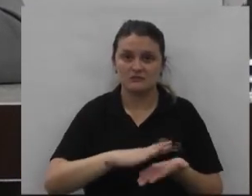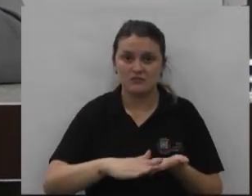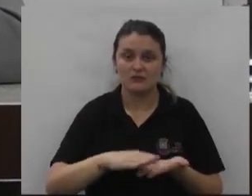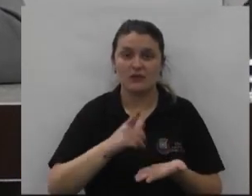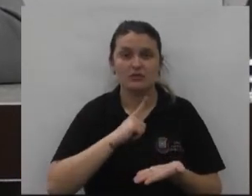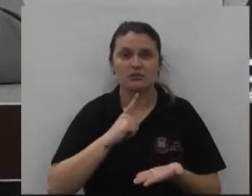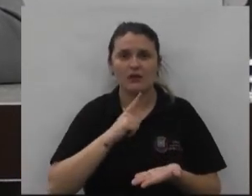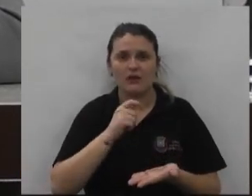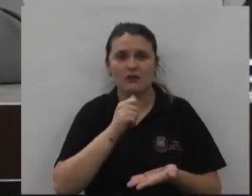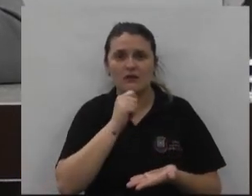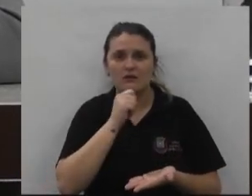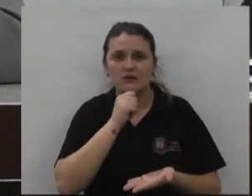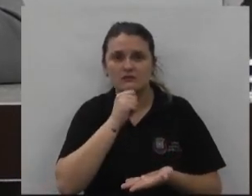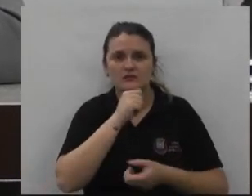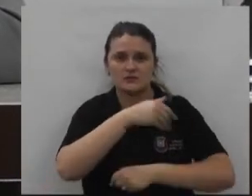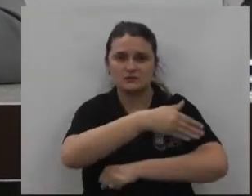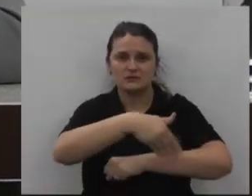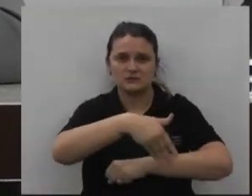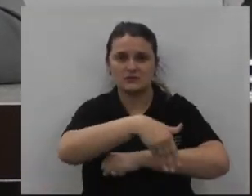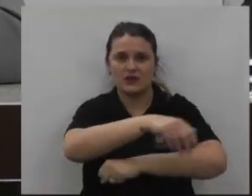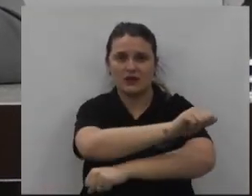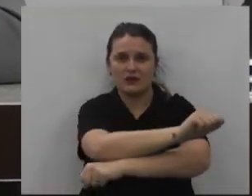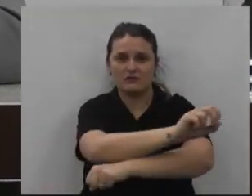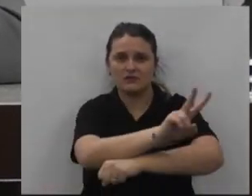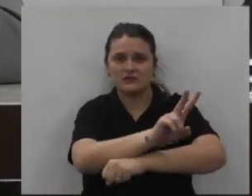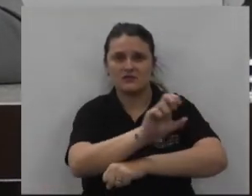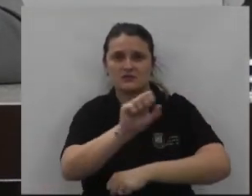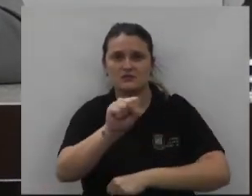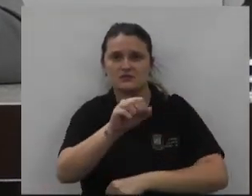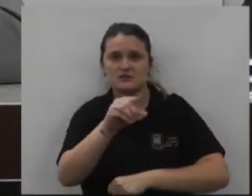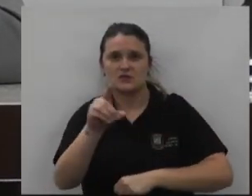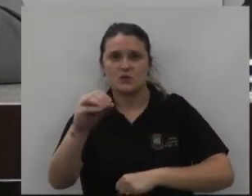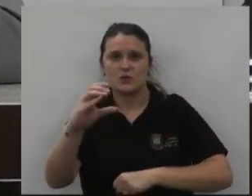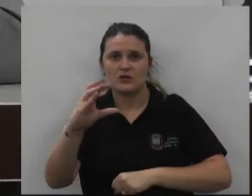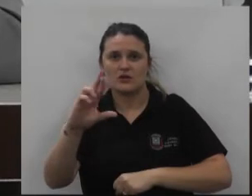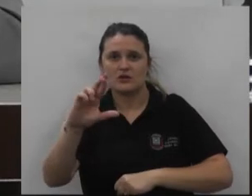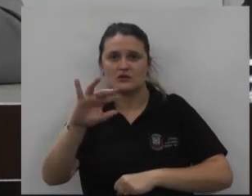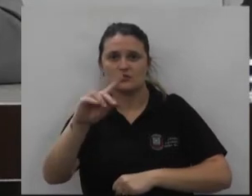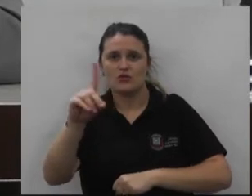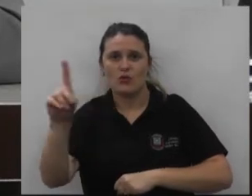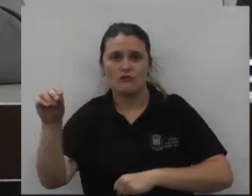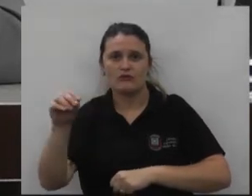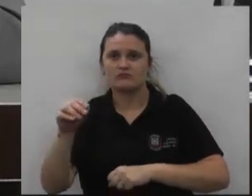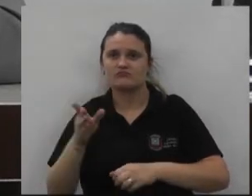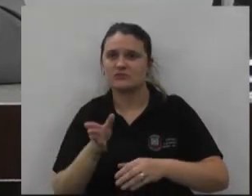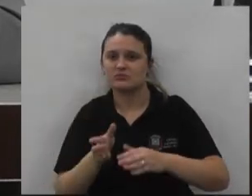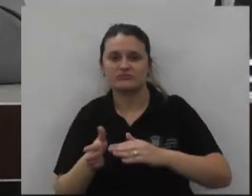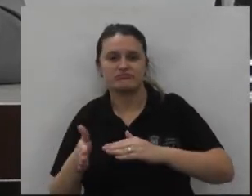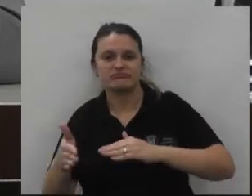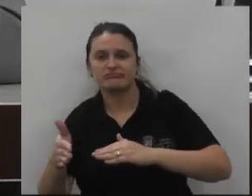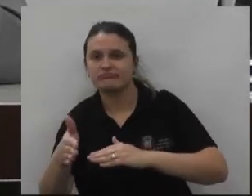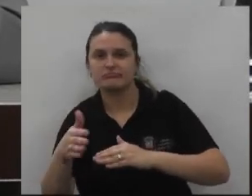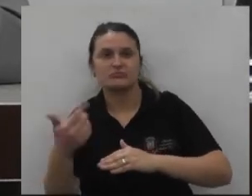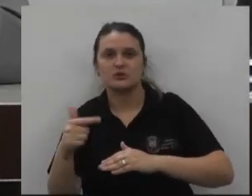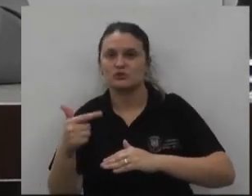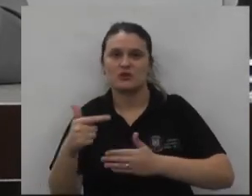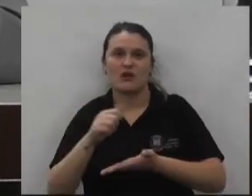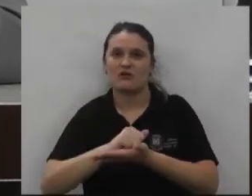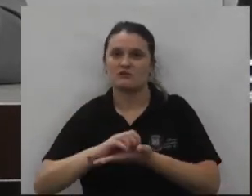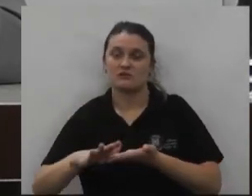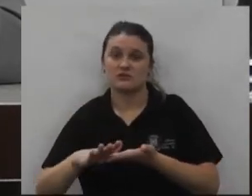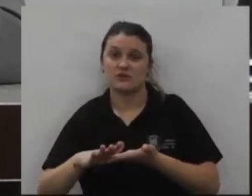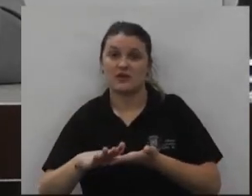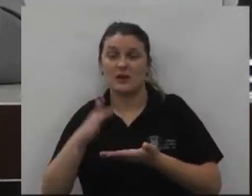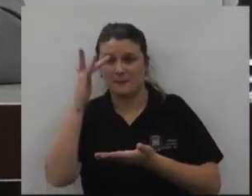está indo na avenida São Cristóvão e de repente vira ali no sentido Manuel Delbox não